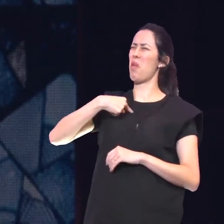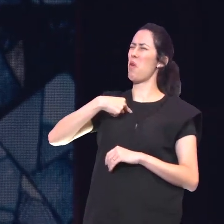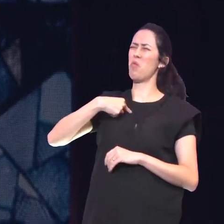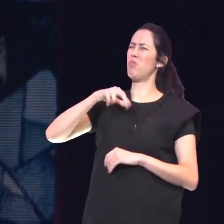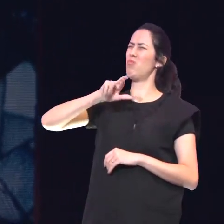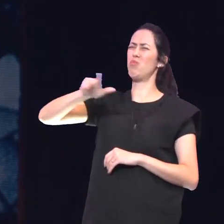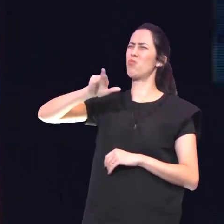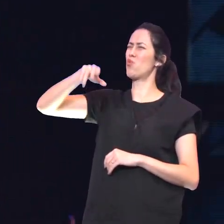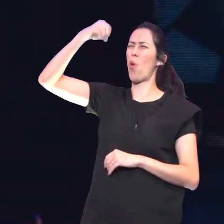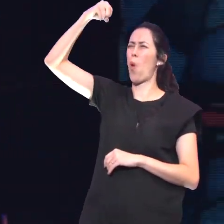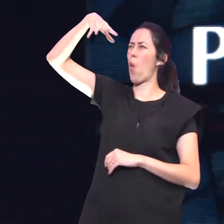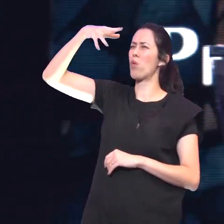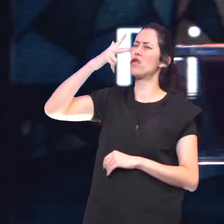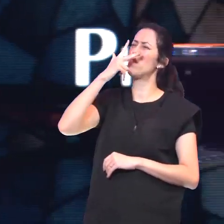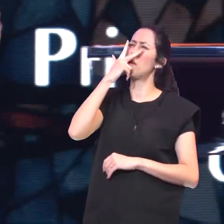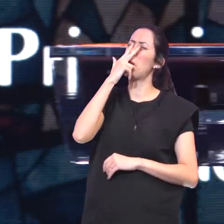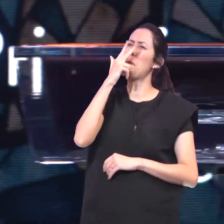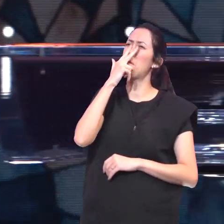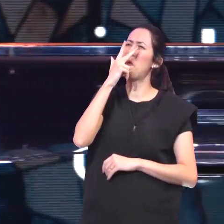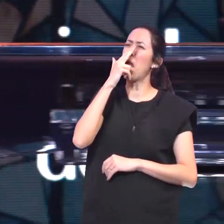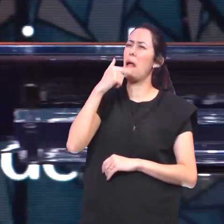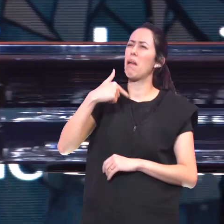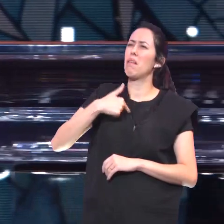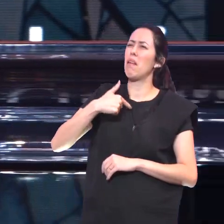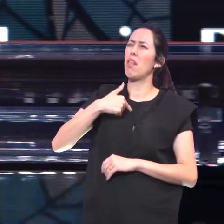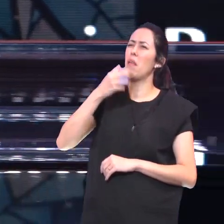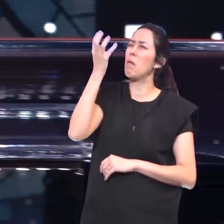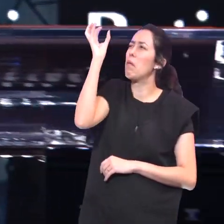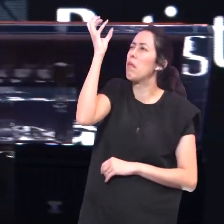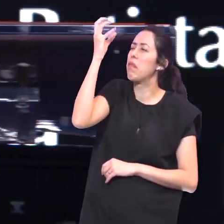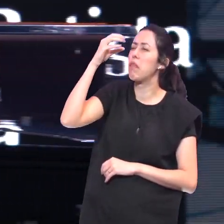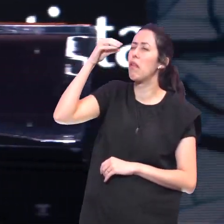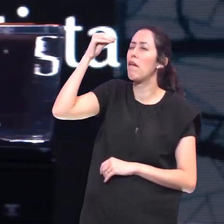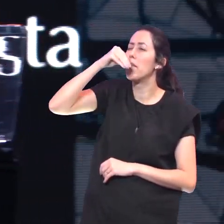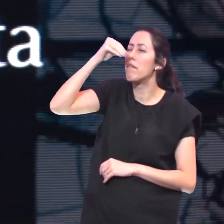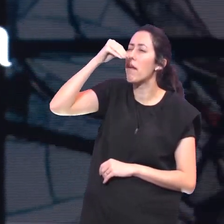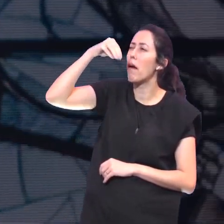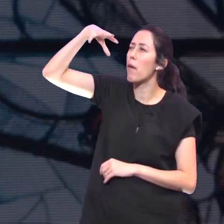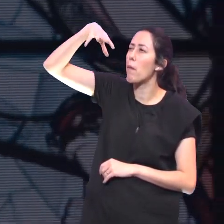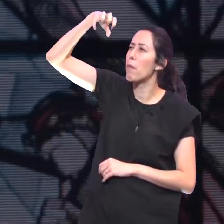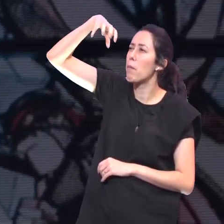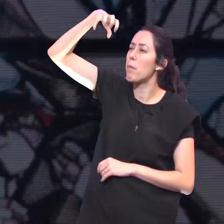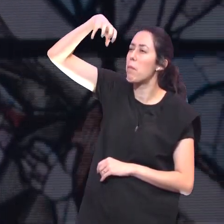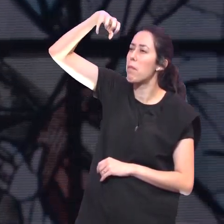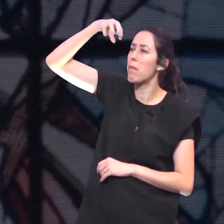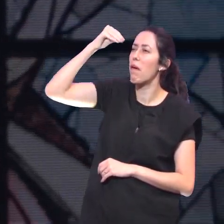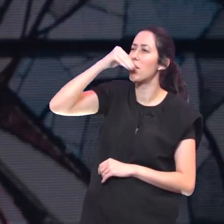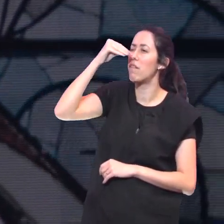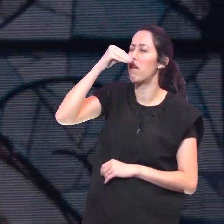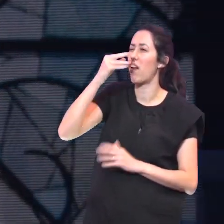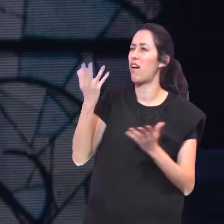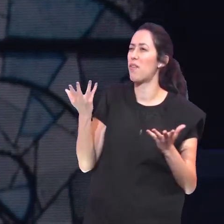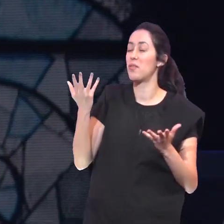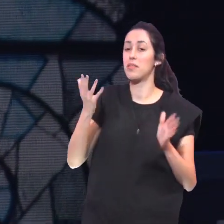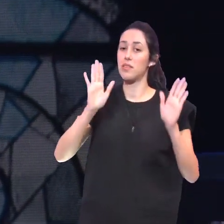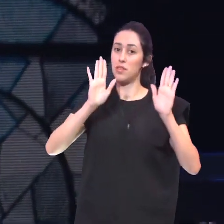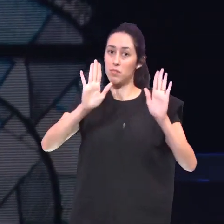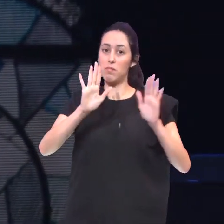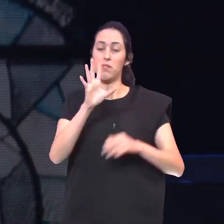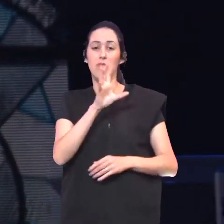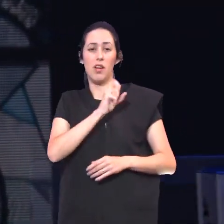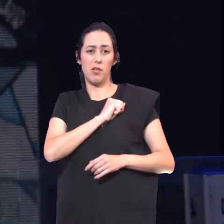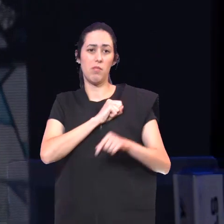me sinto Assim Uma lâmpada Dos 40 watts Bem fraquinho Mas amado Irmão